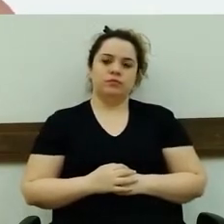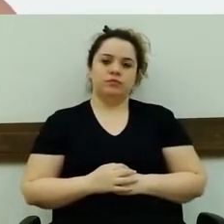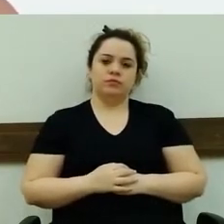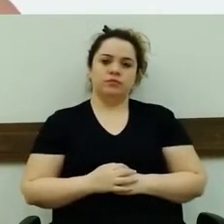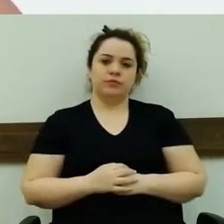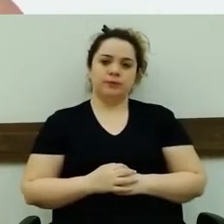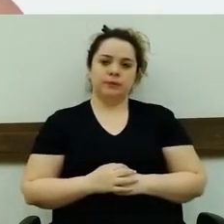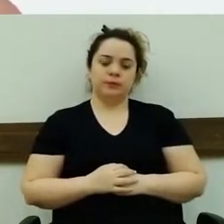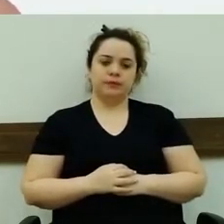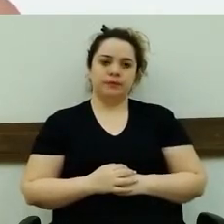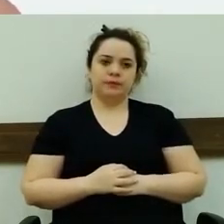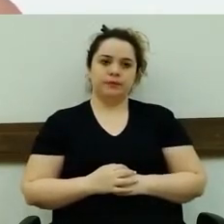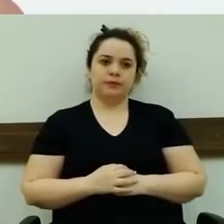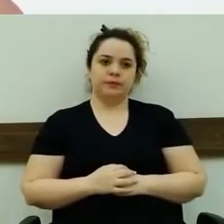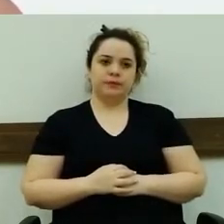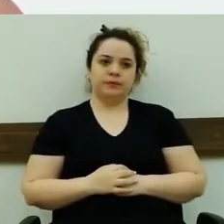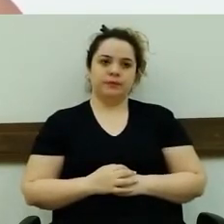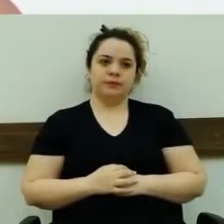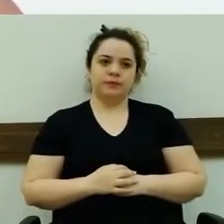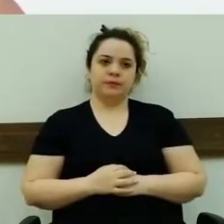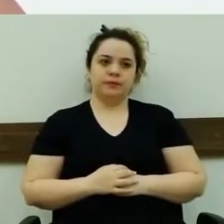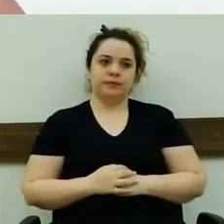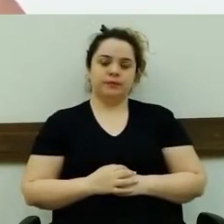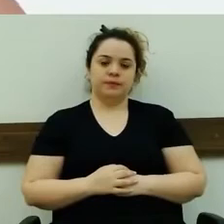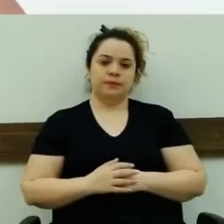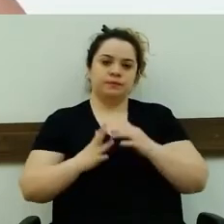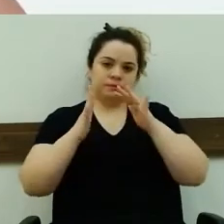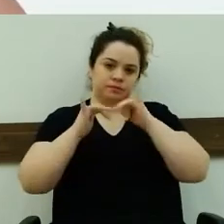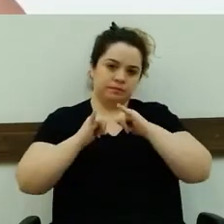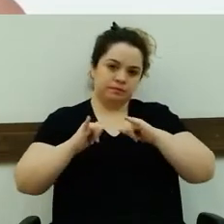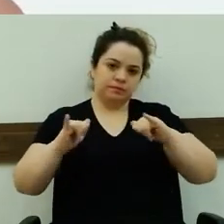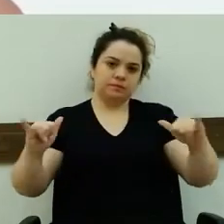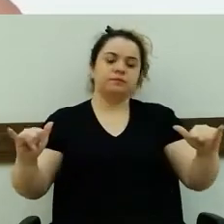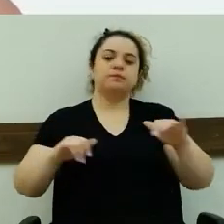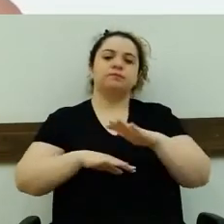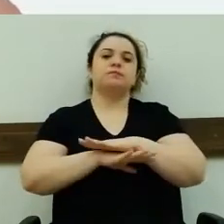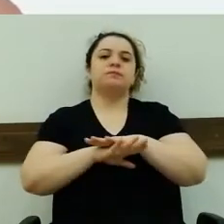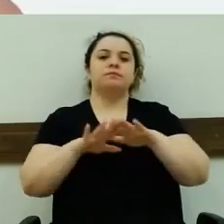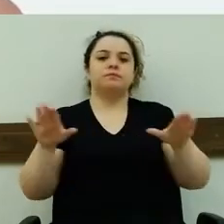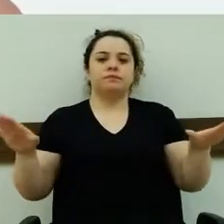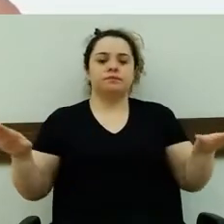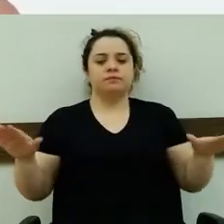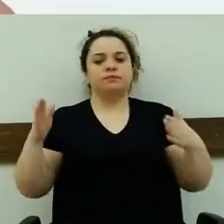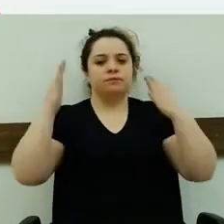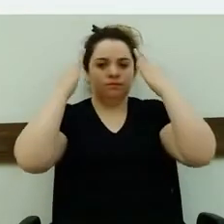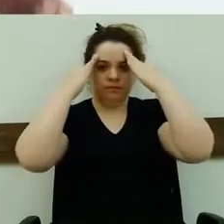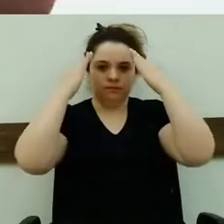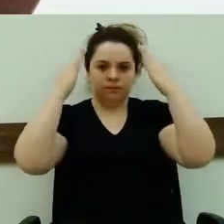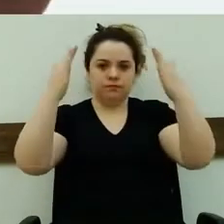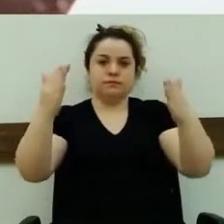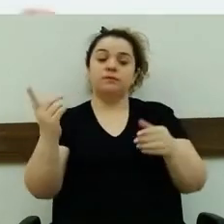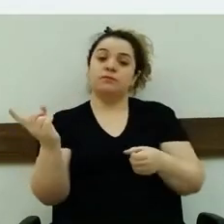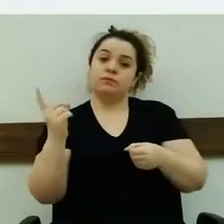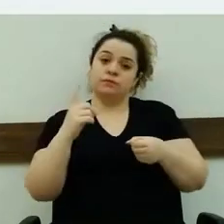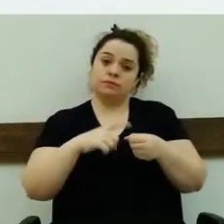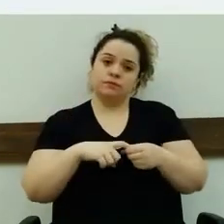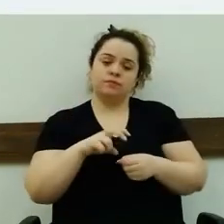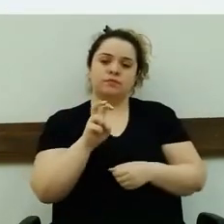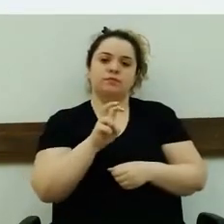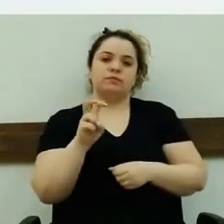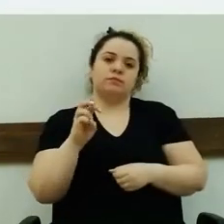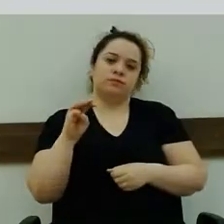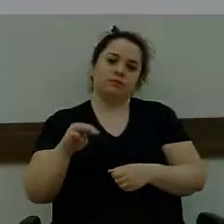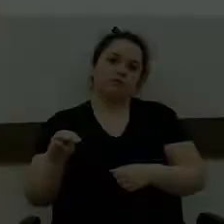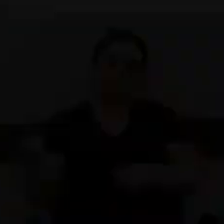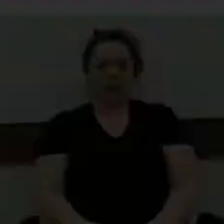se possível. Era isso que eu tinha para o momento. Excelência, agradeço a oportunidade e voltarei nas explicações finais,